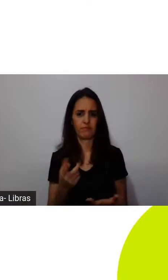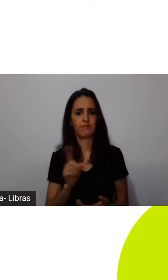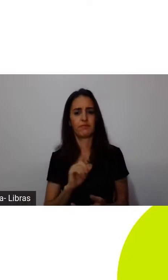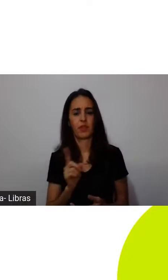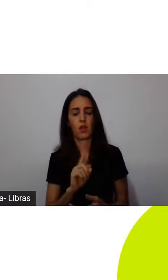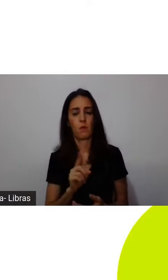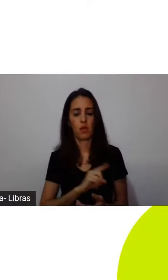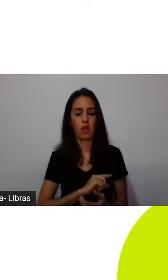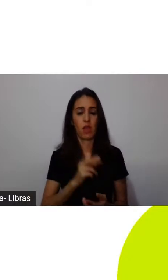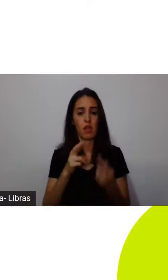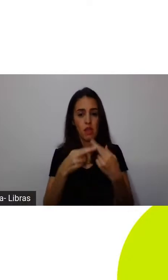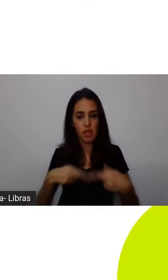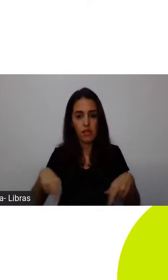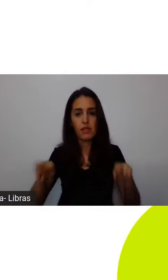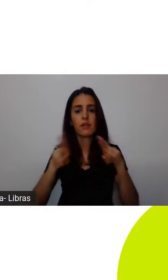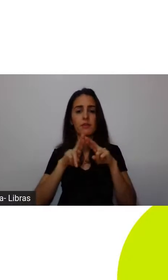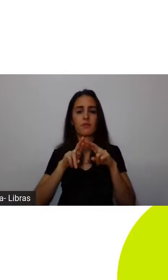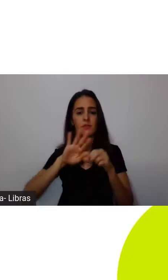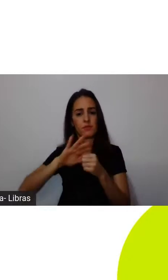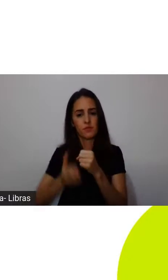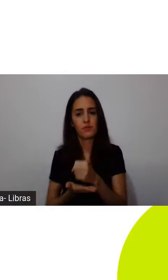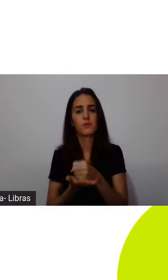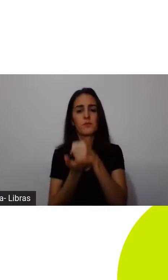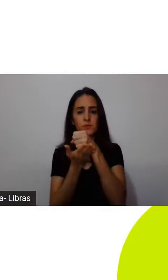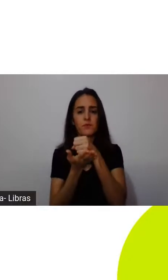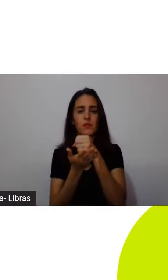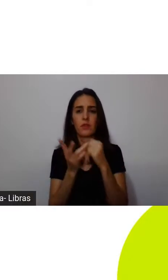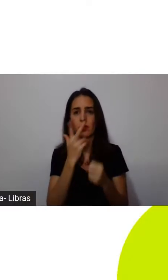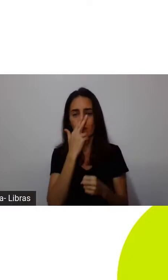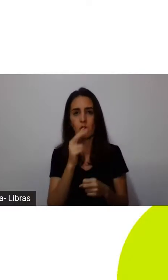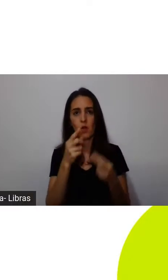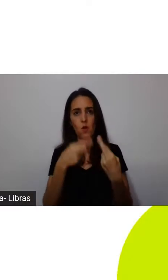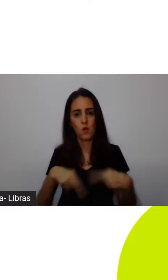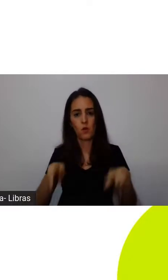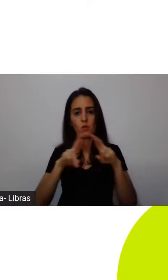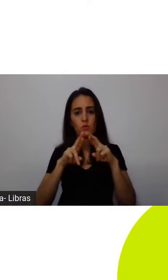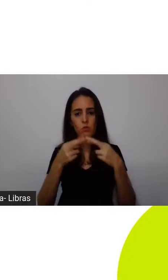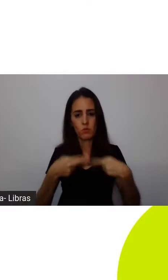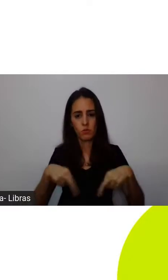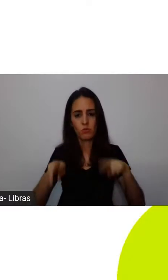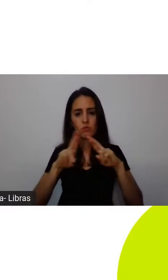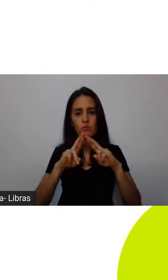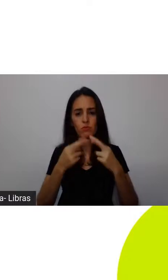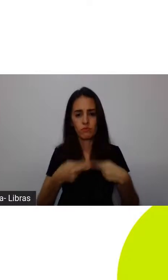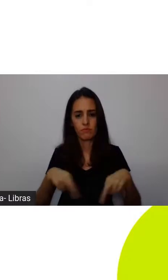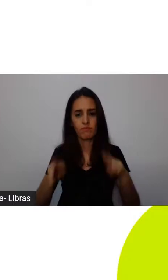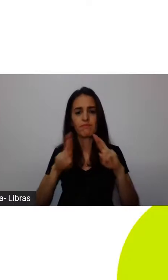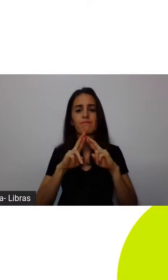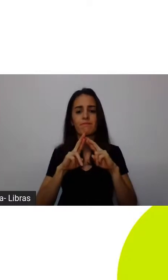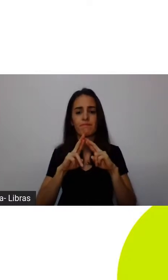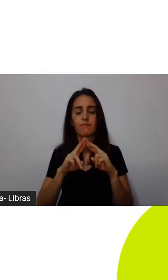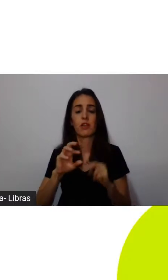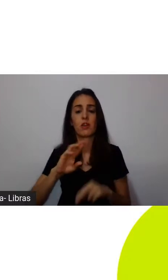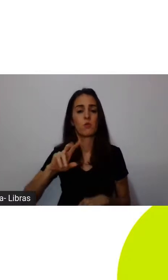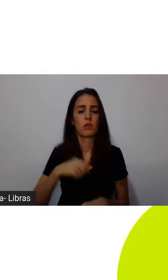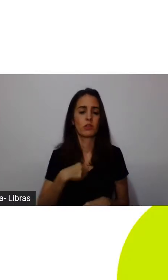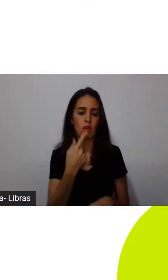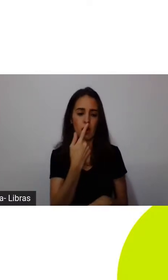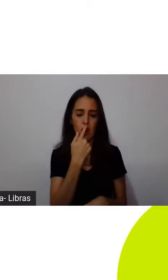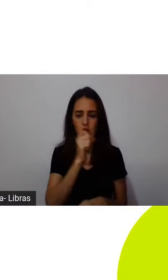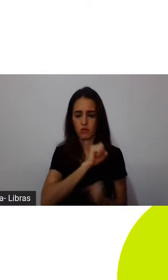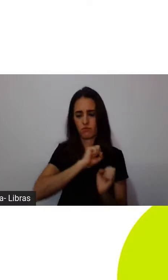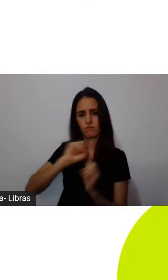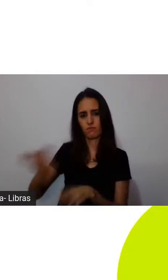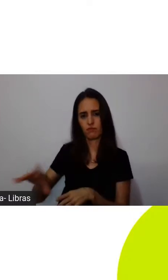sistema em que fosse cíclico, circular, em que a gente não simplesmente jogasse as coisas